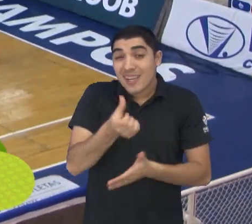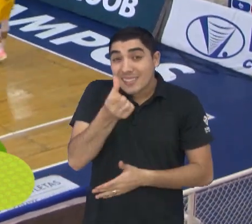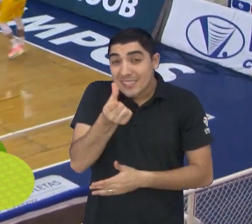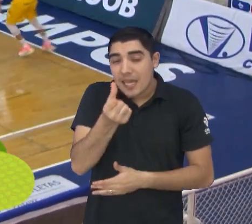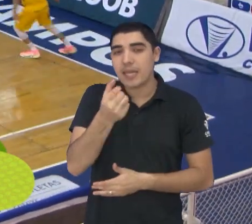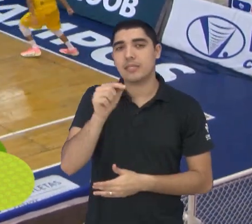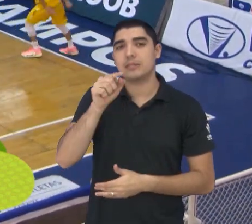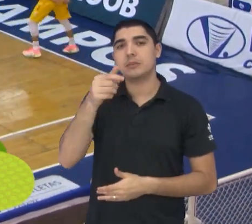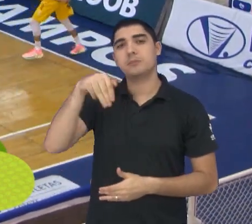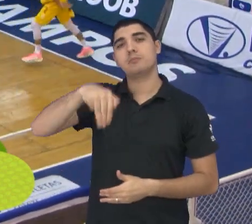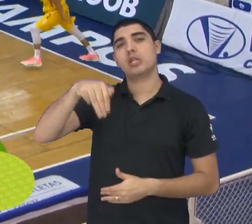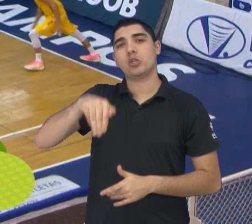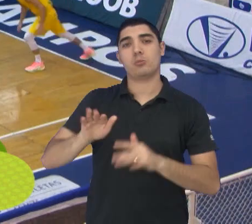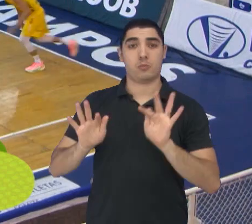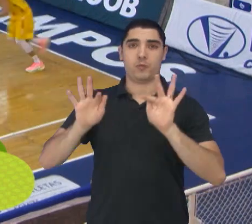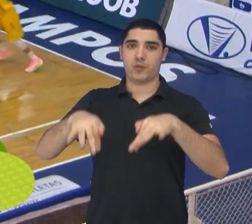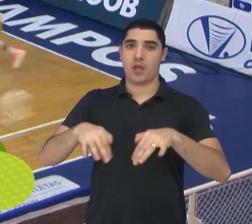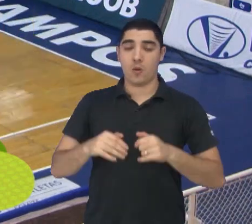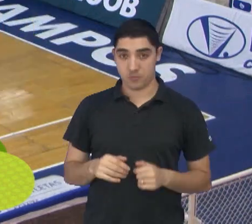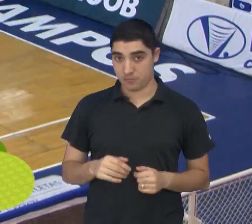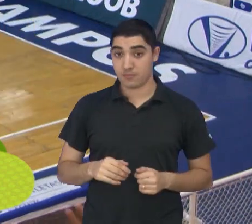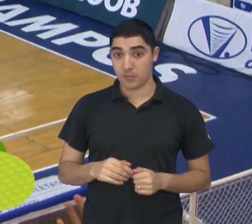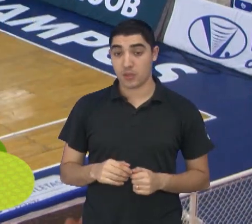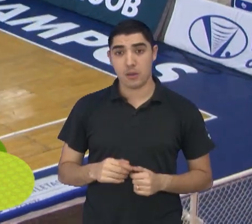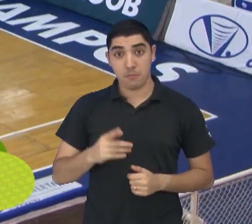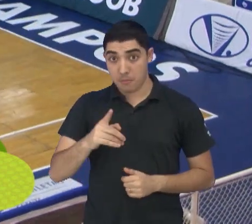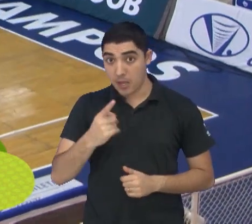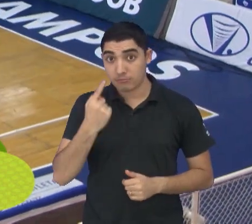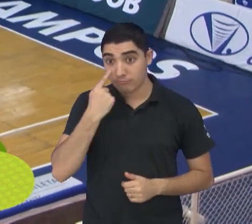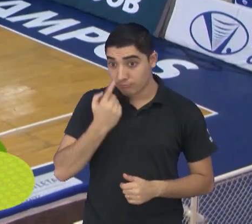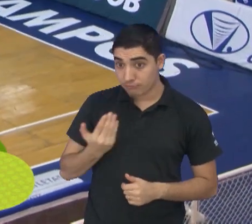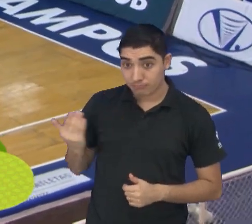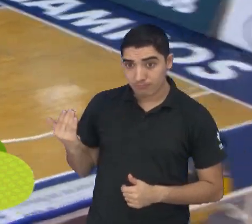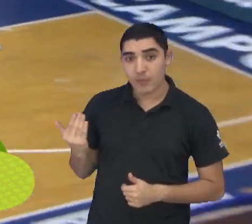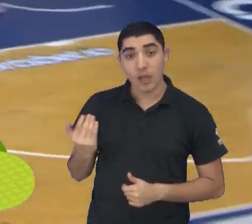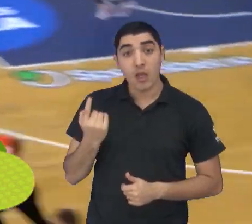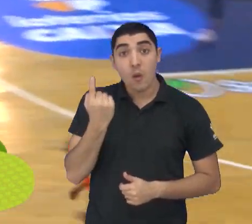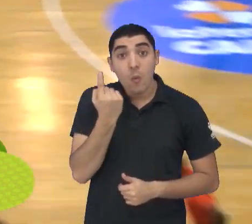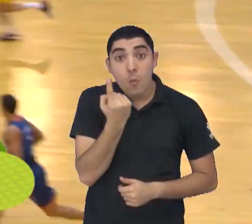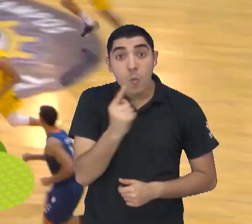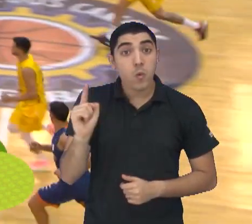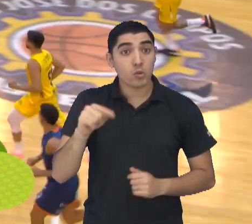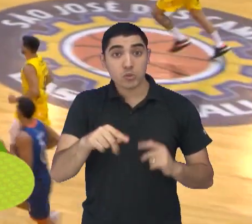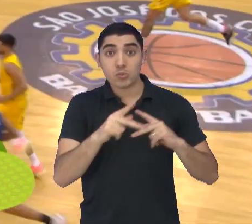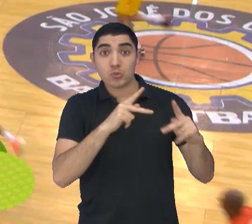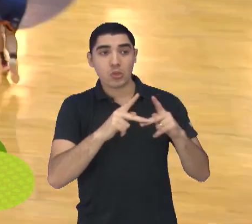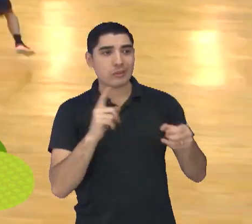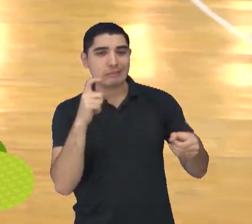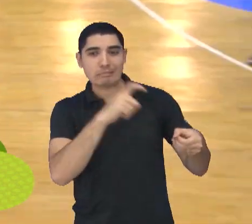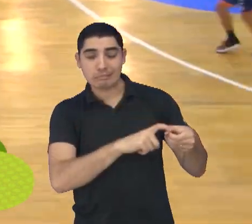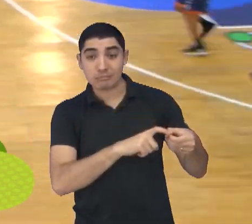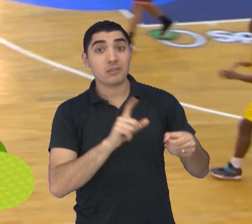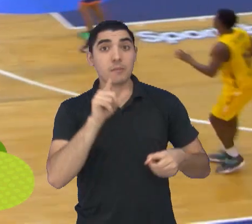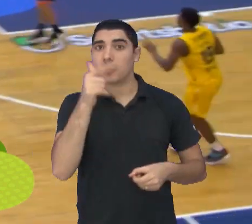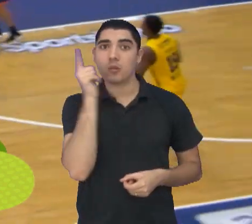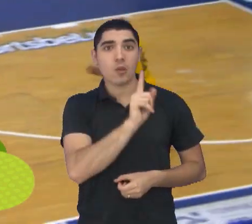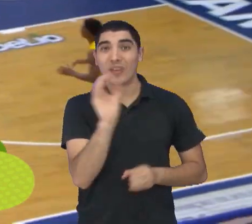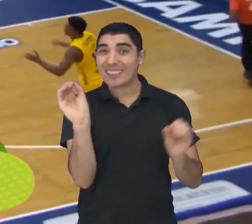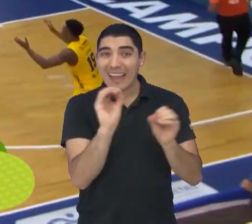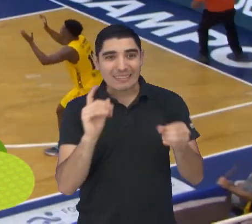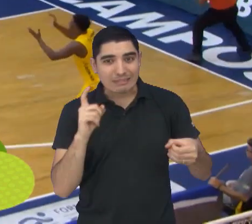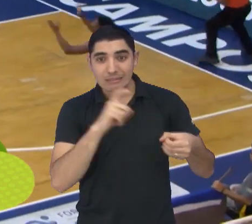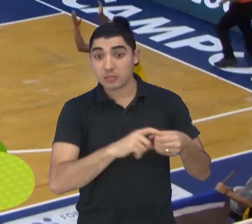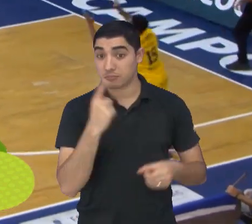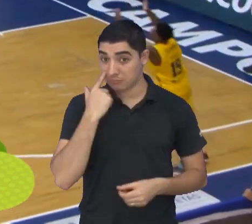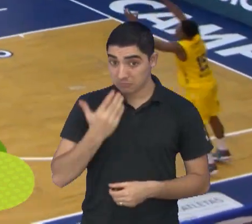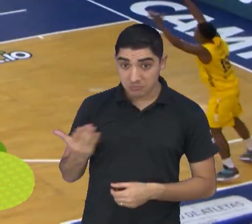acabar o primeiro tempo. E acredite, essa foi a última sexta do São José no primeiro tempo. O ataque